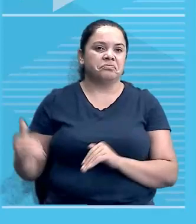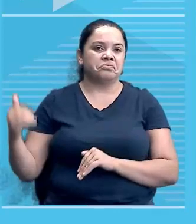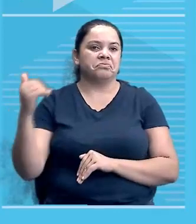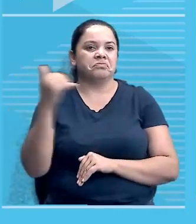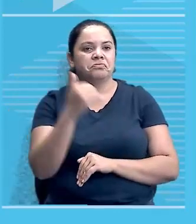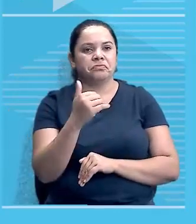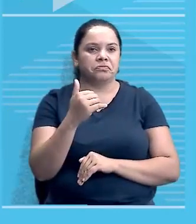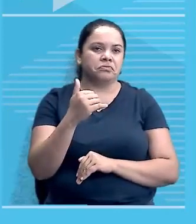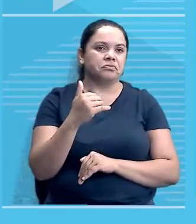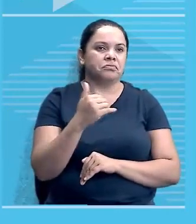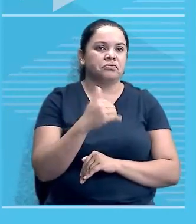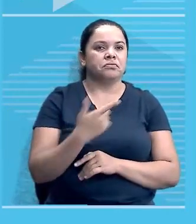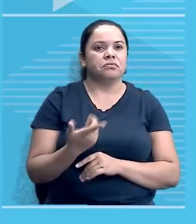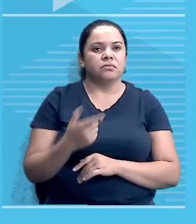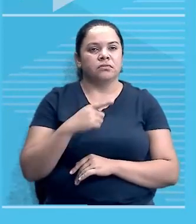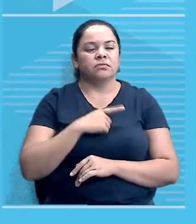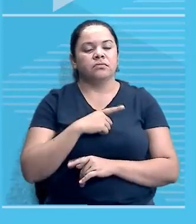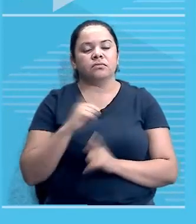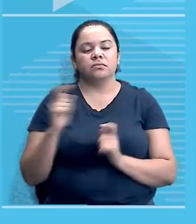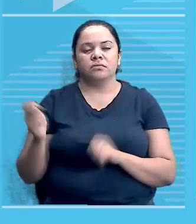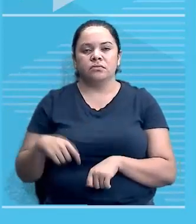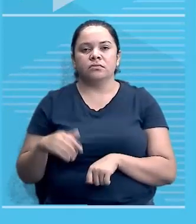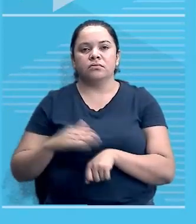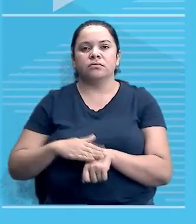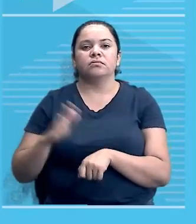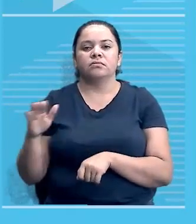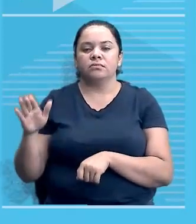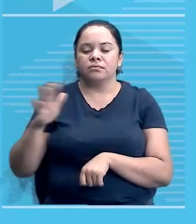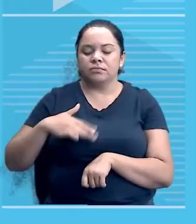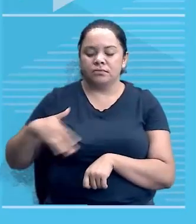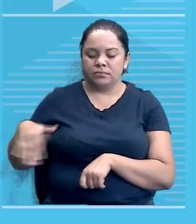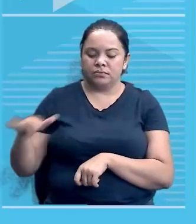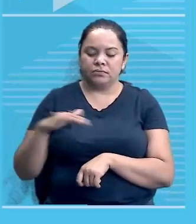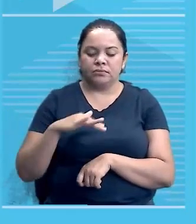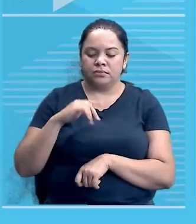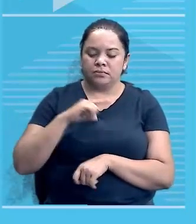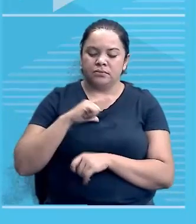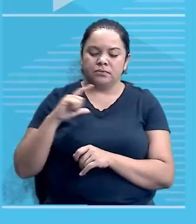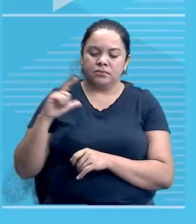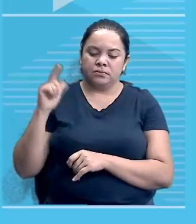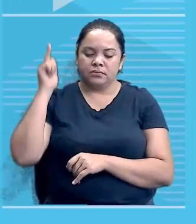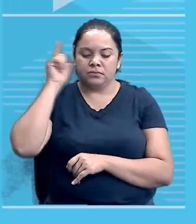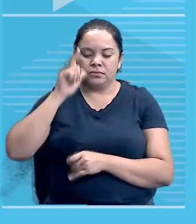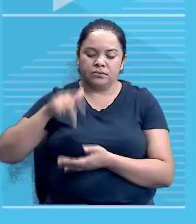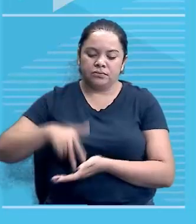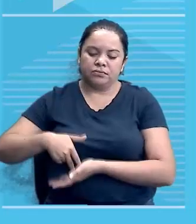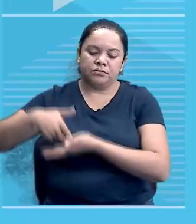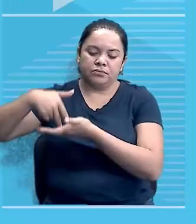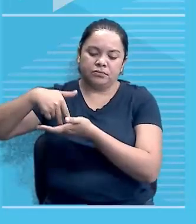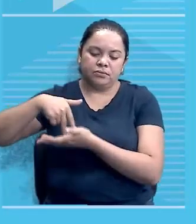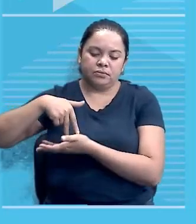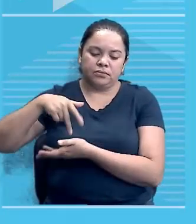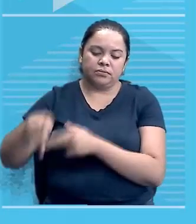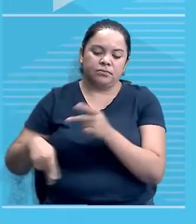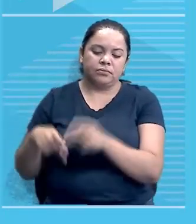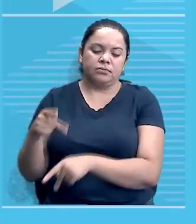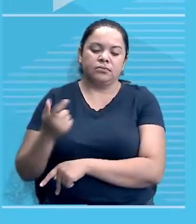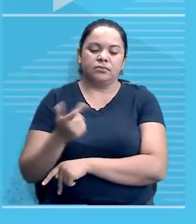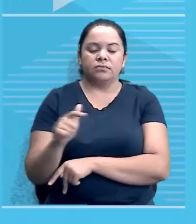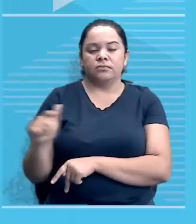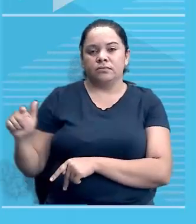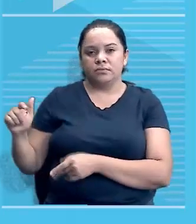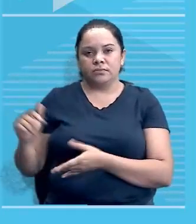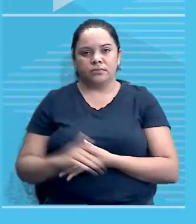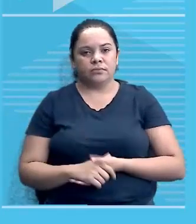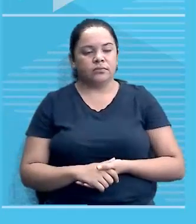A dominar outros polos, tá legal? Então, Mussolini que vai conduzir a Itália para a Segunda Guerra Mundial, ao